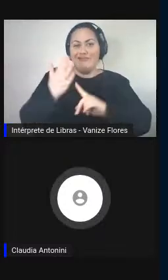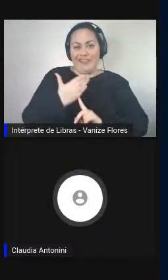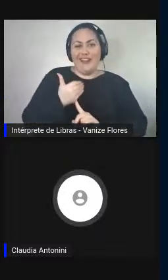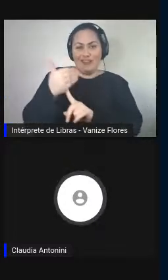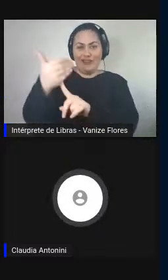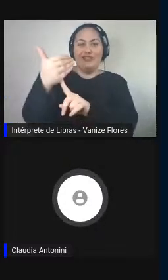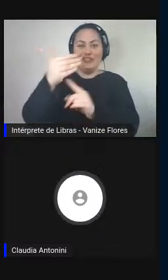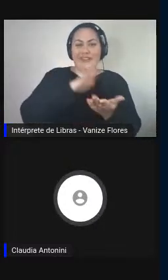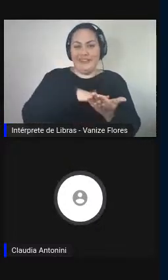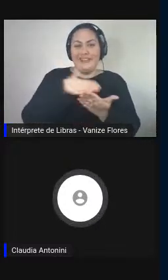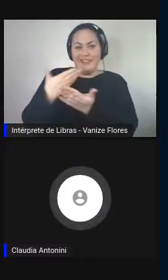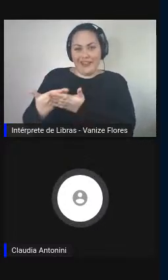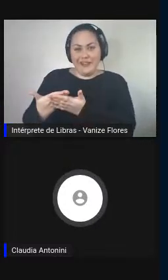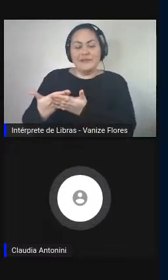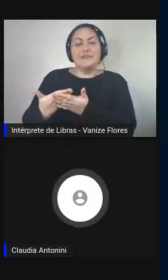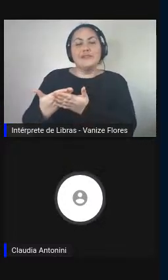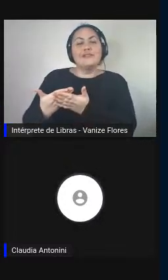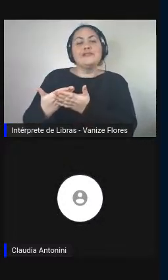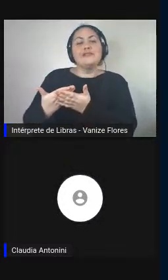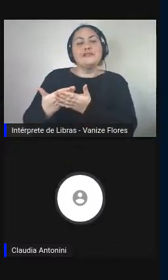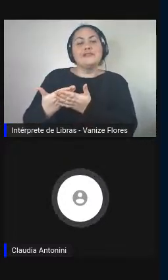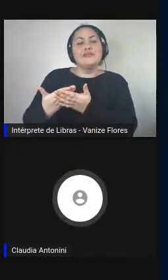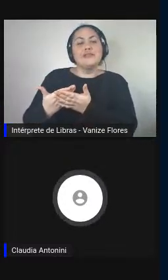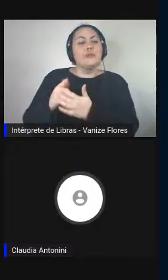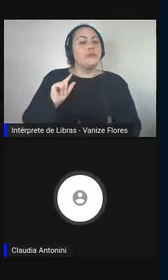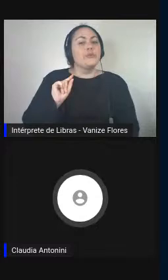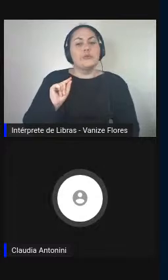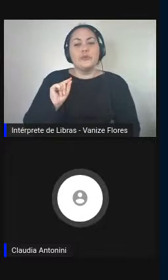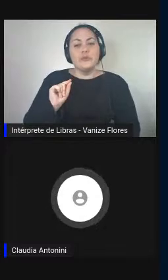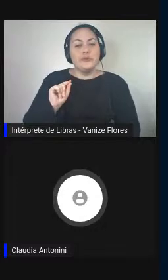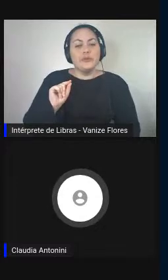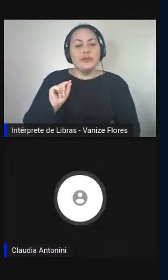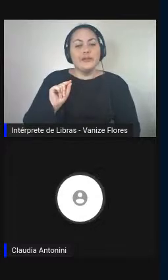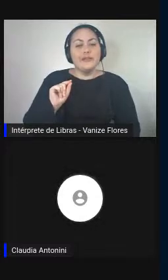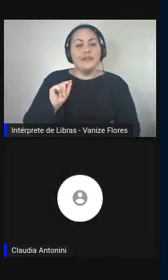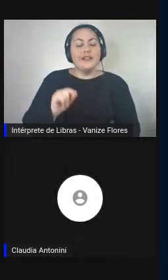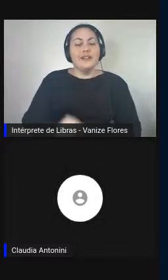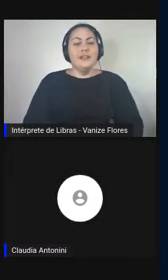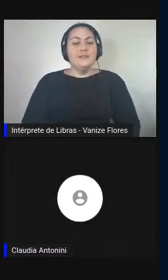de interpretação, que trouxe a situação...